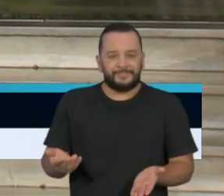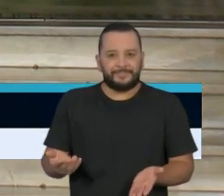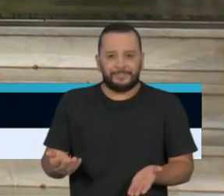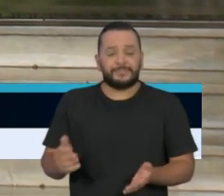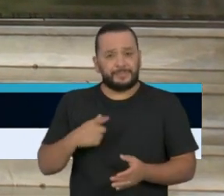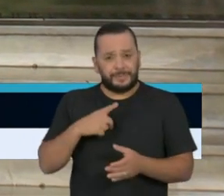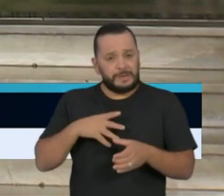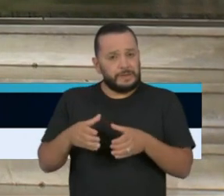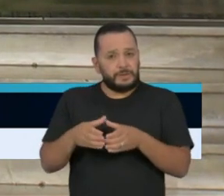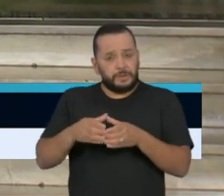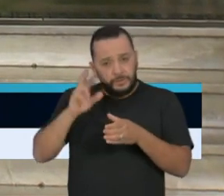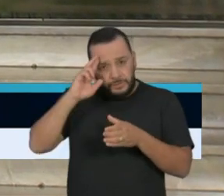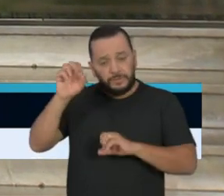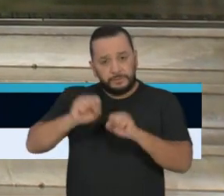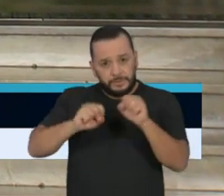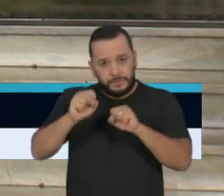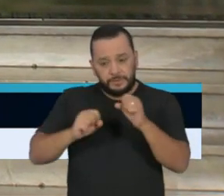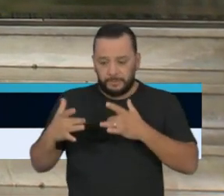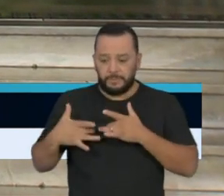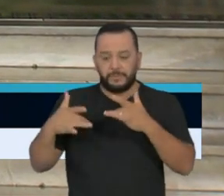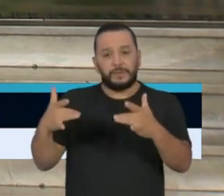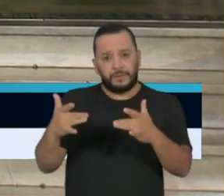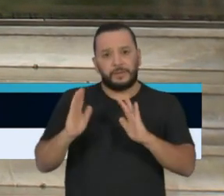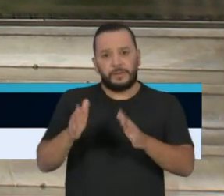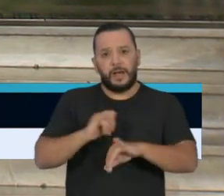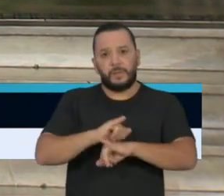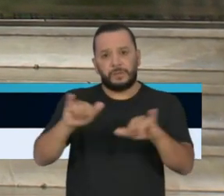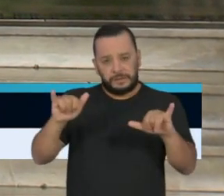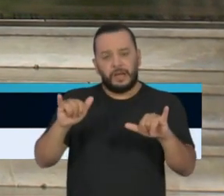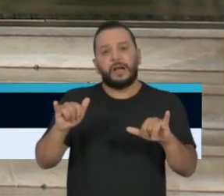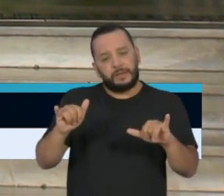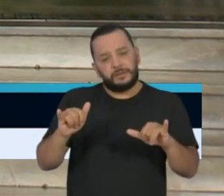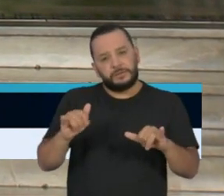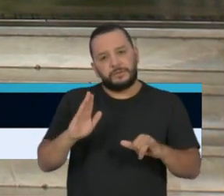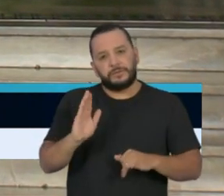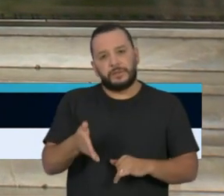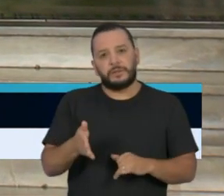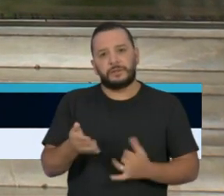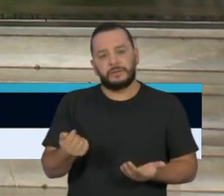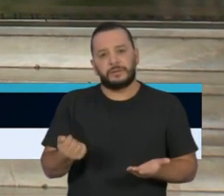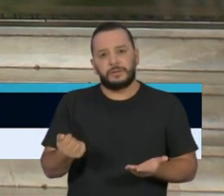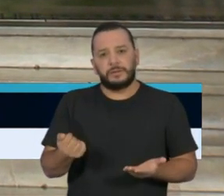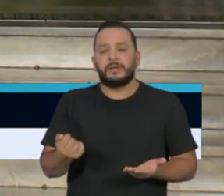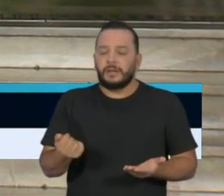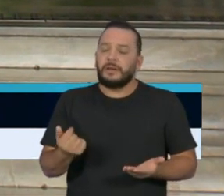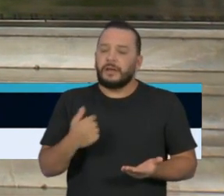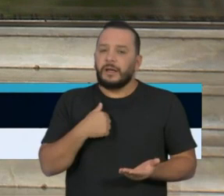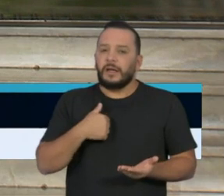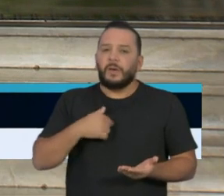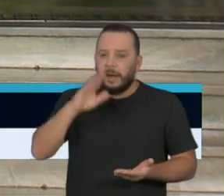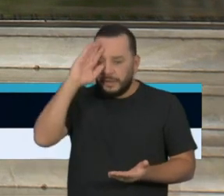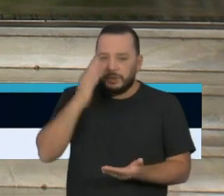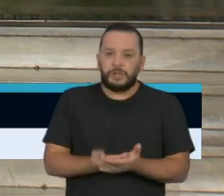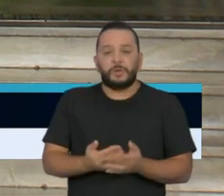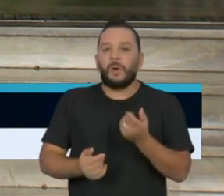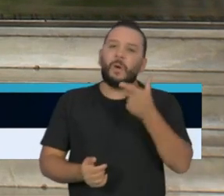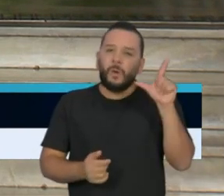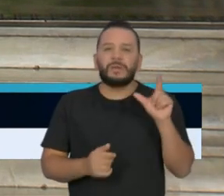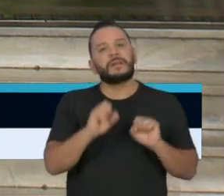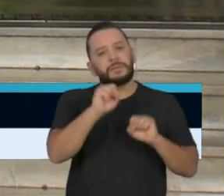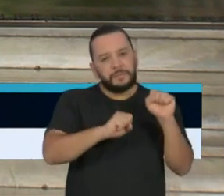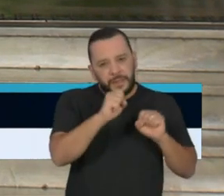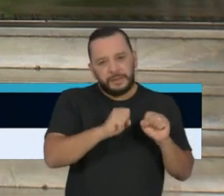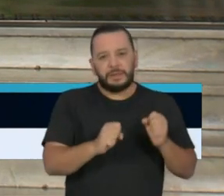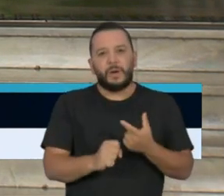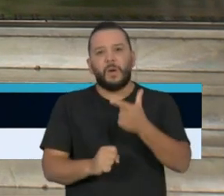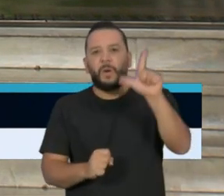Comitê Empresarial Solidário, que já foram anunciados publicamente, tenho certeza que isso vai estimular outras empresas, corporações e até